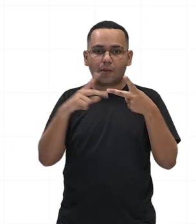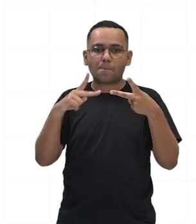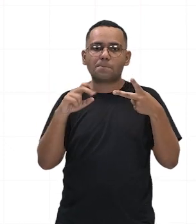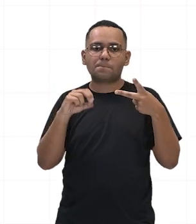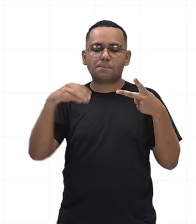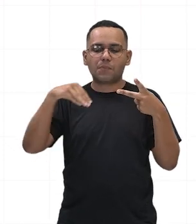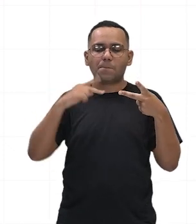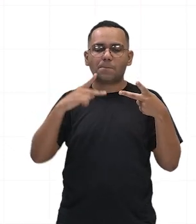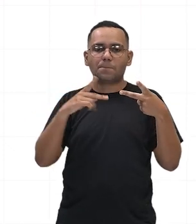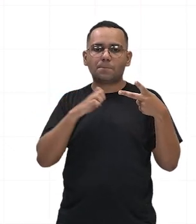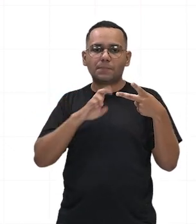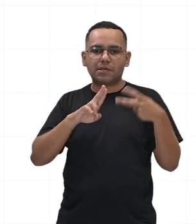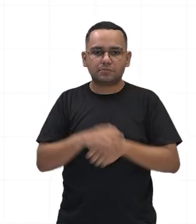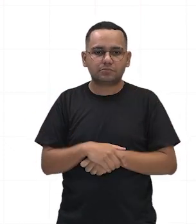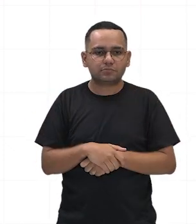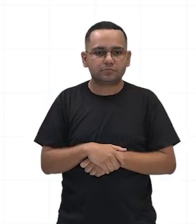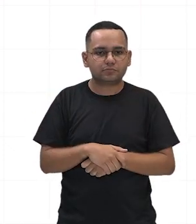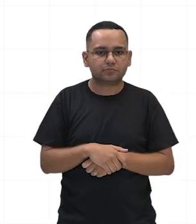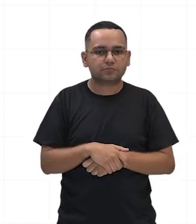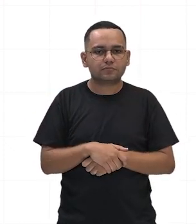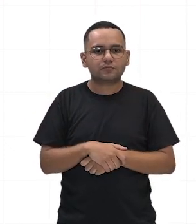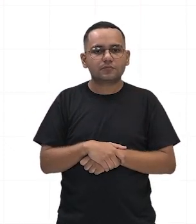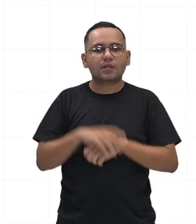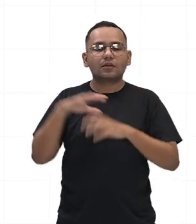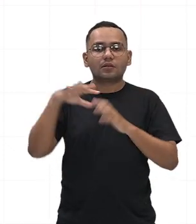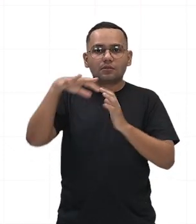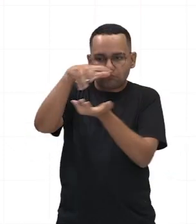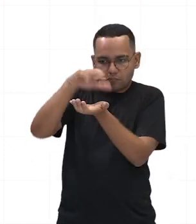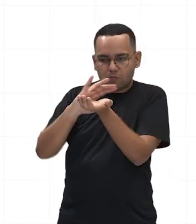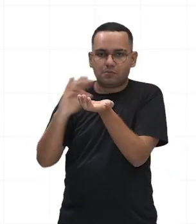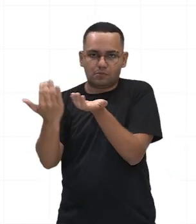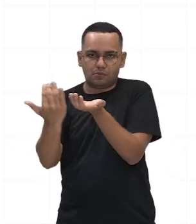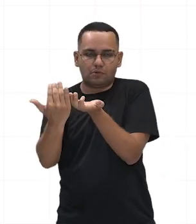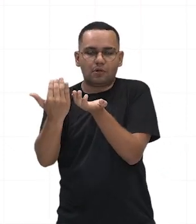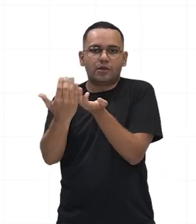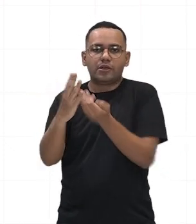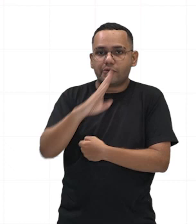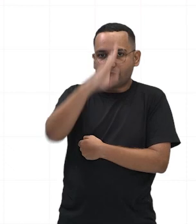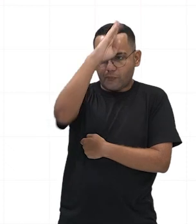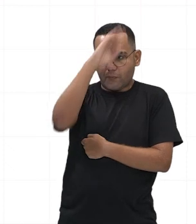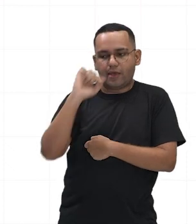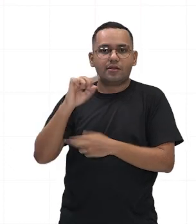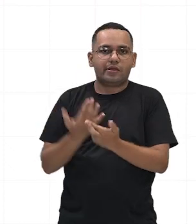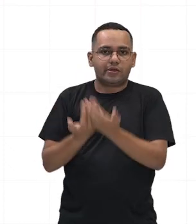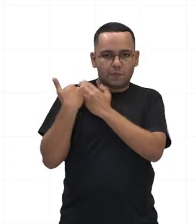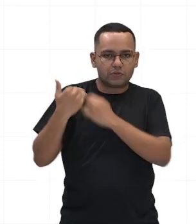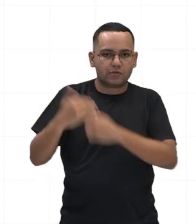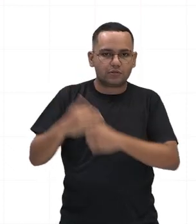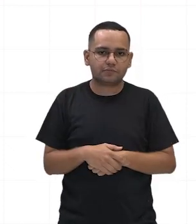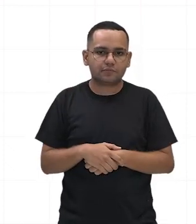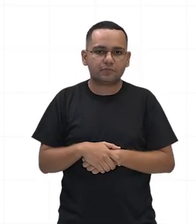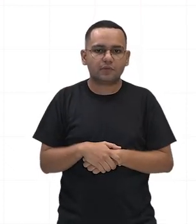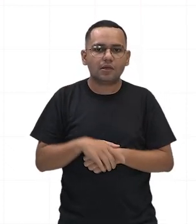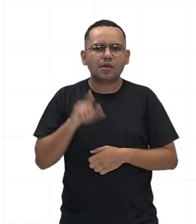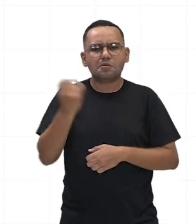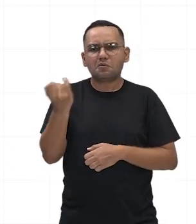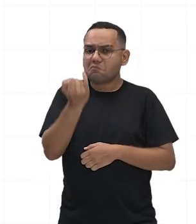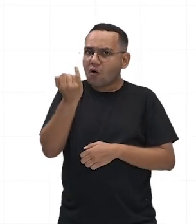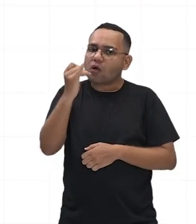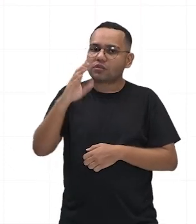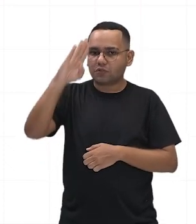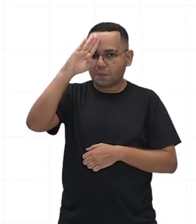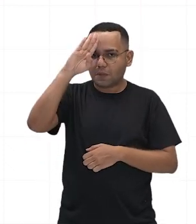Ele ficava responsável pela parte de Roma e o Ocidente, importante militar e banqueiro, e